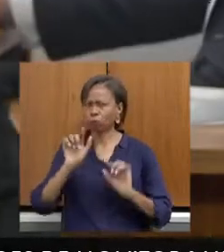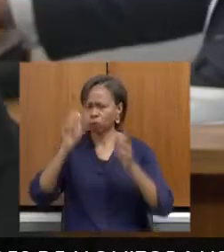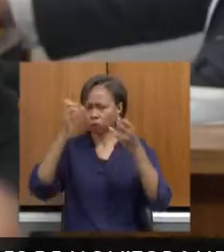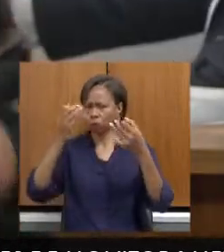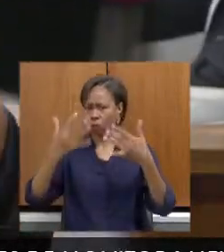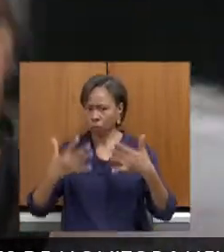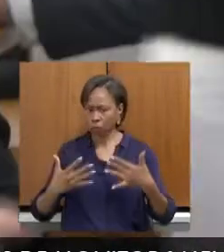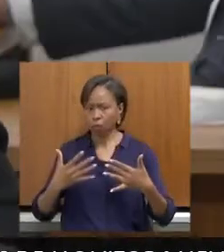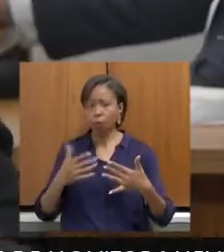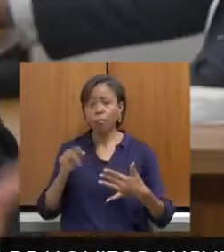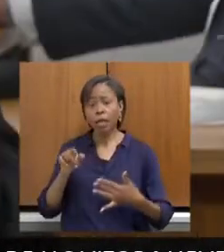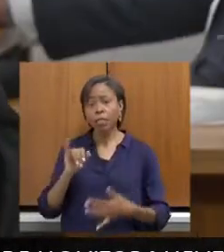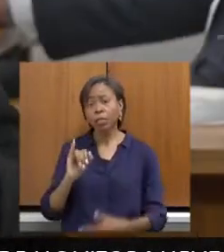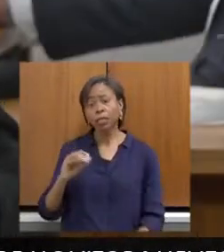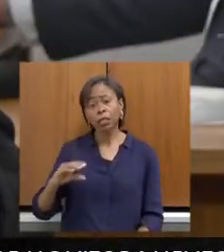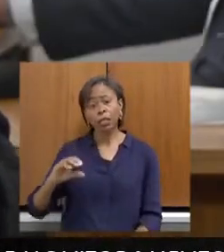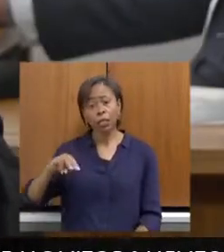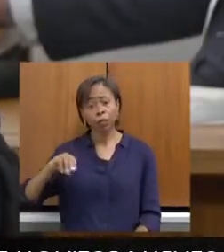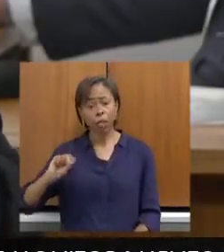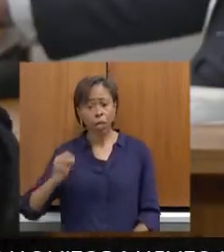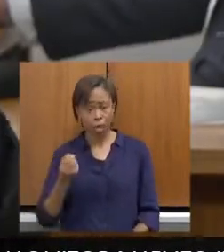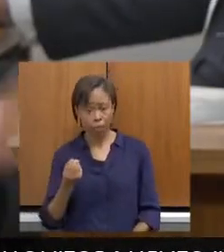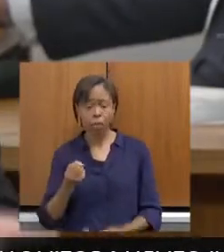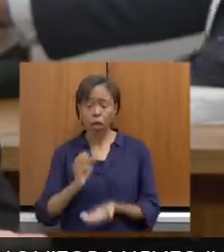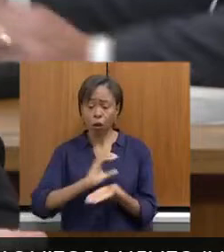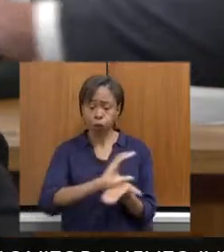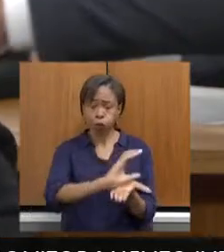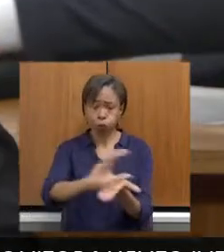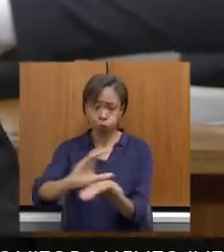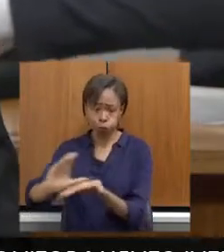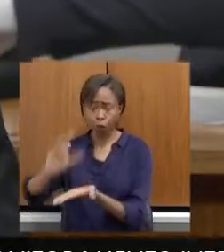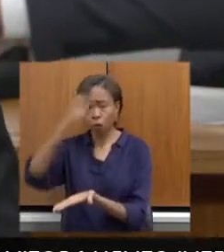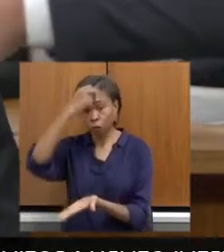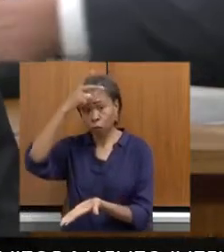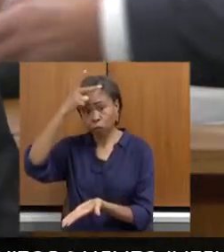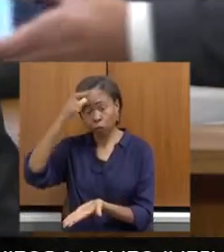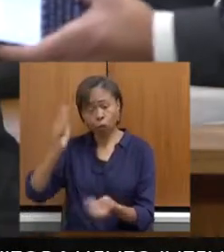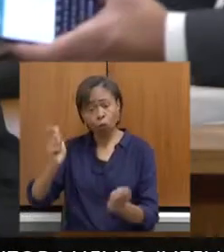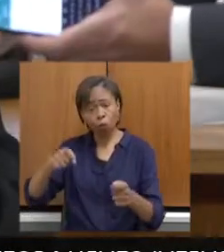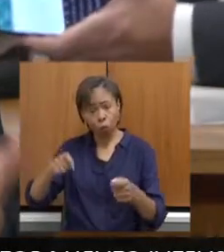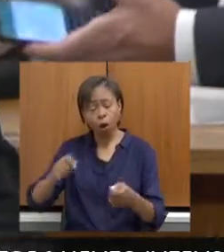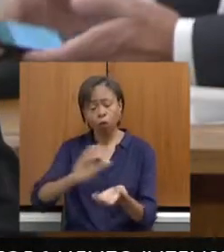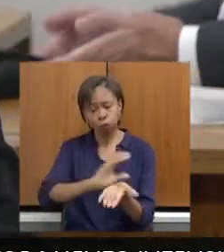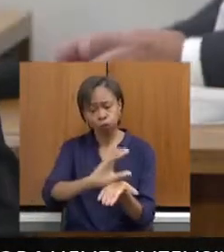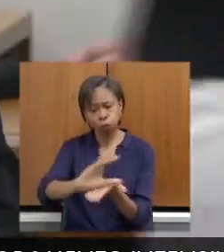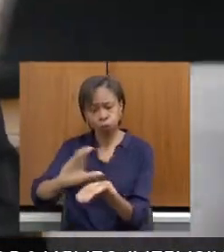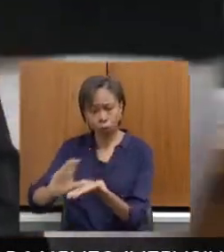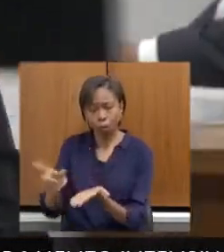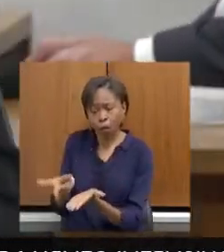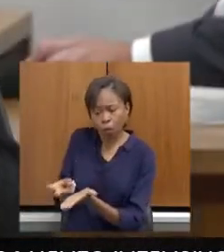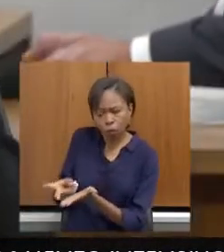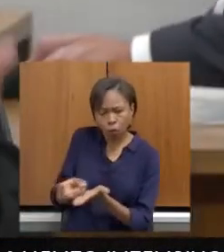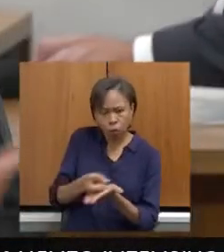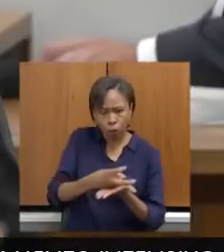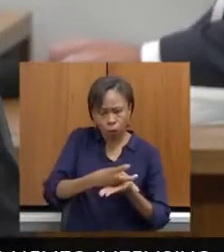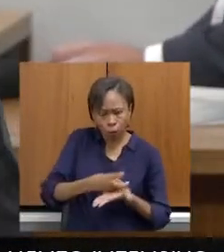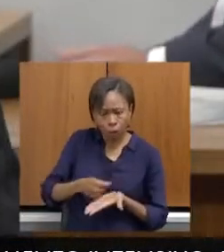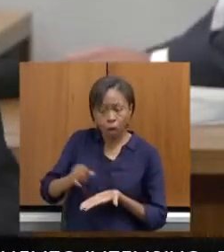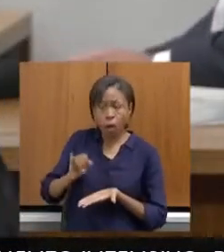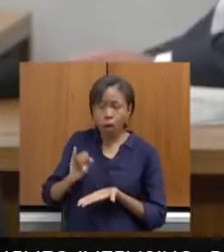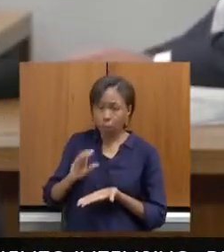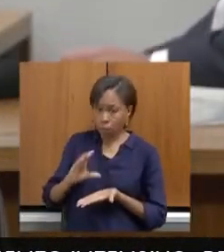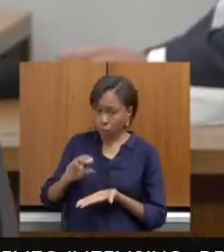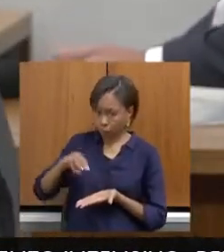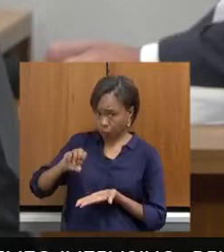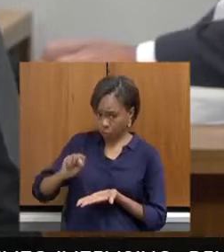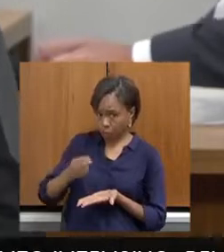é um mecanismo em que os municípios podem receber recursos advindos à arrecadação do ICMS, é um repasse constitucional,